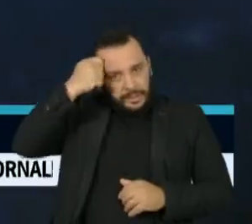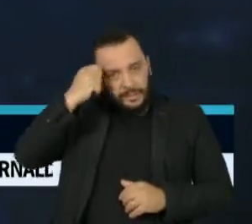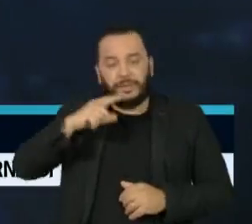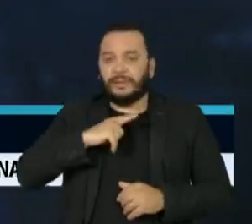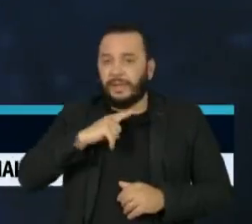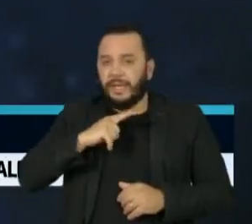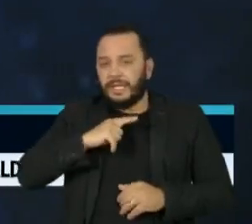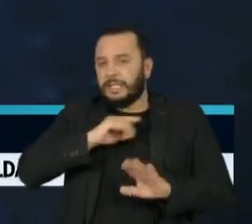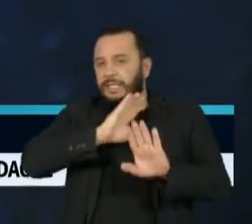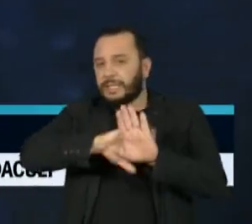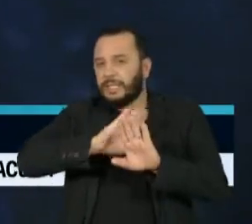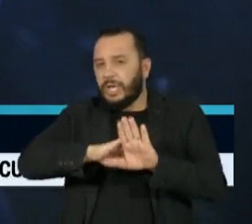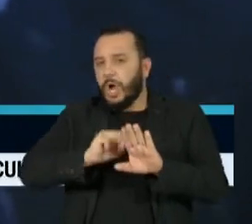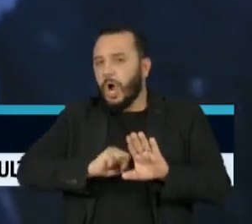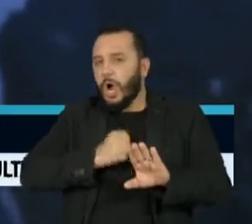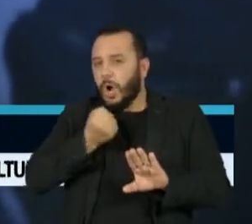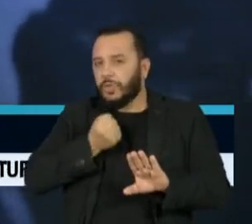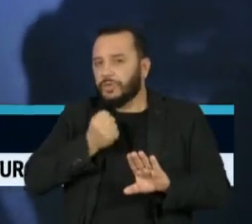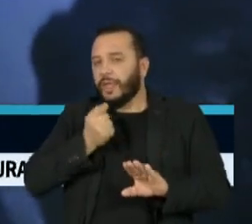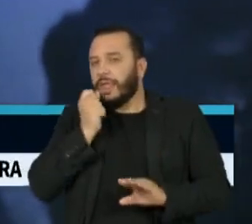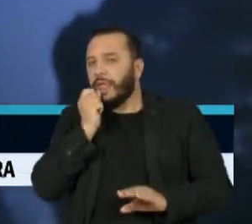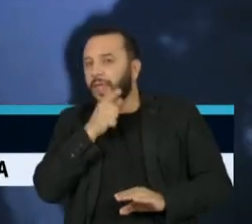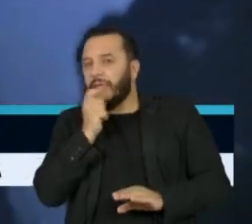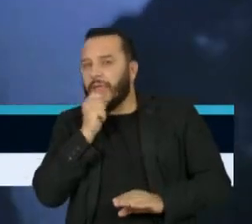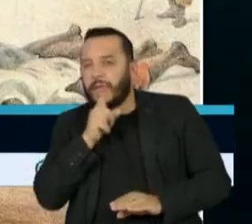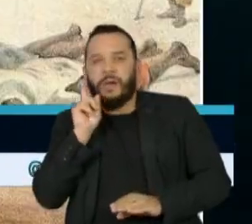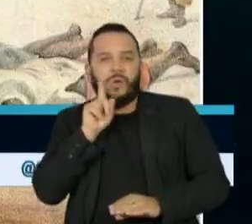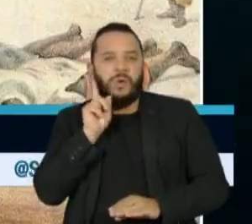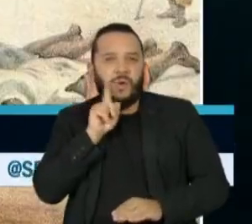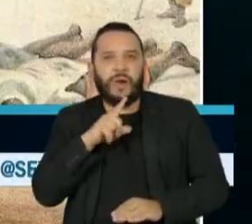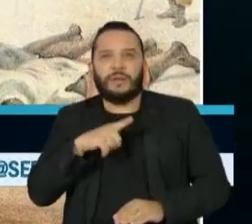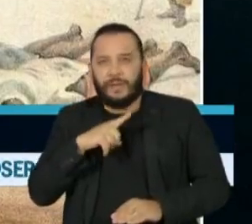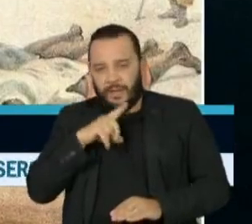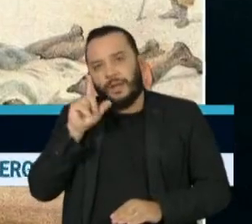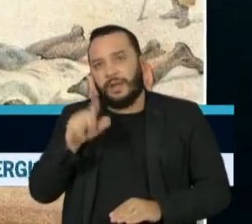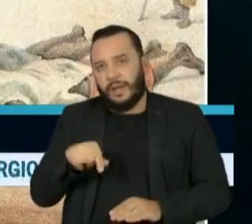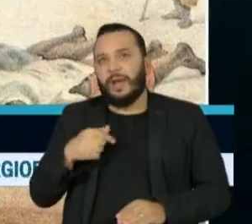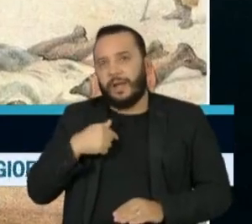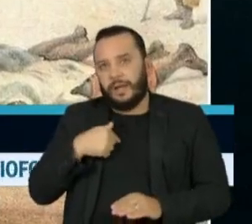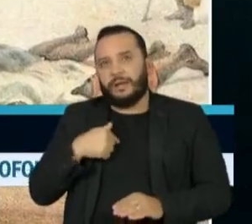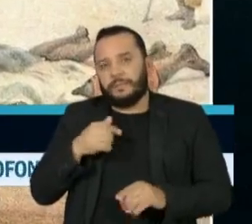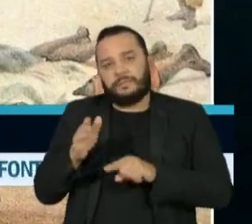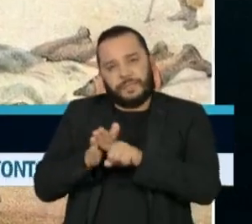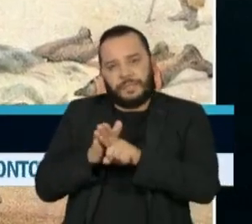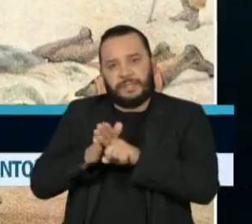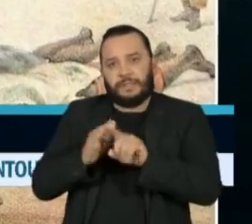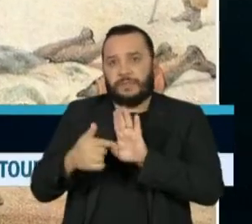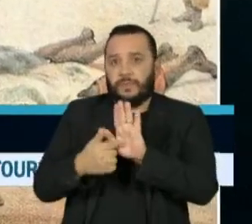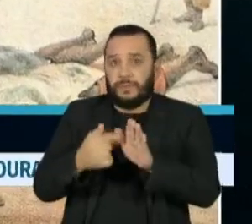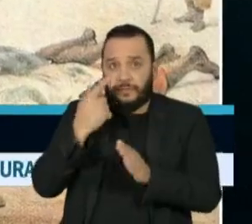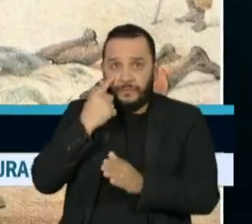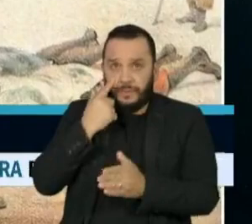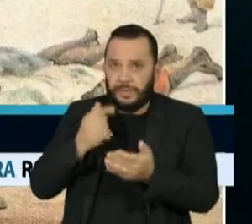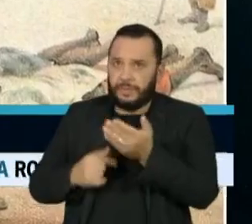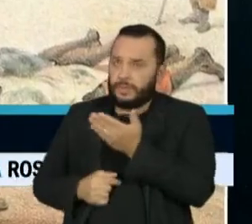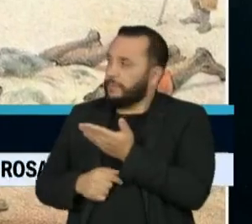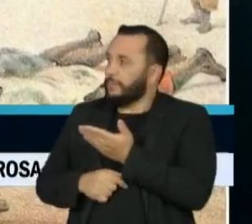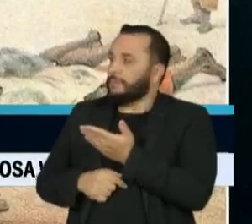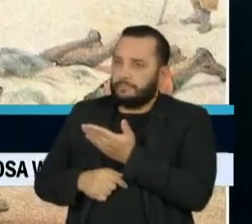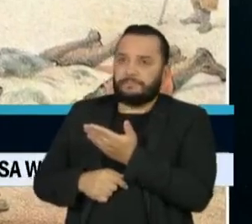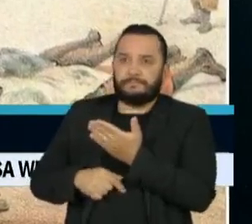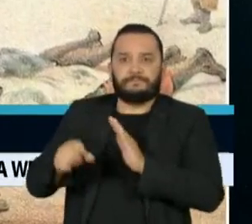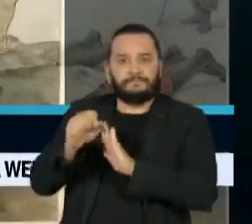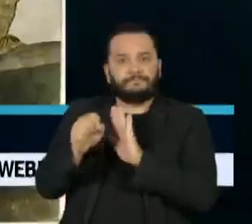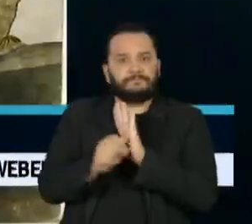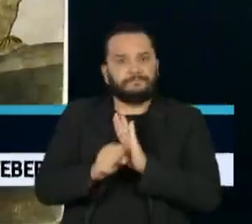a conclusão da pesquisa do sociólogo Luiz Valério de Paula Trindade. As imagens mostram um método brutal usado